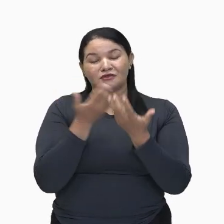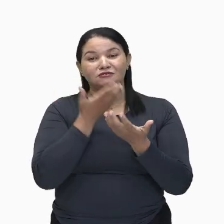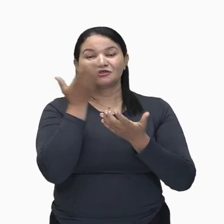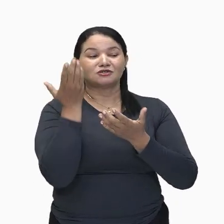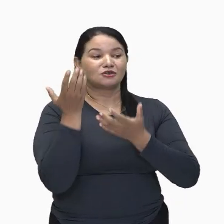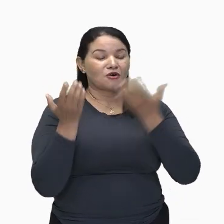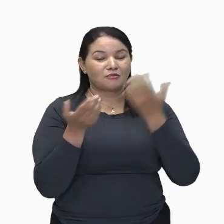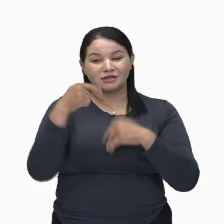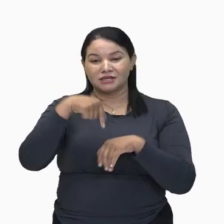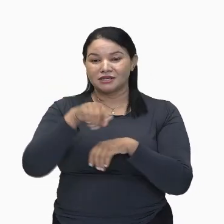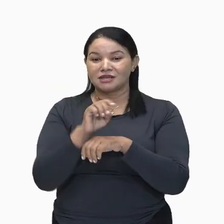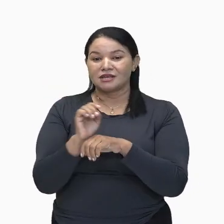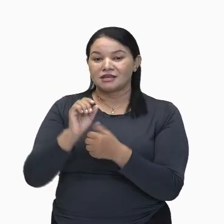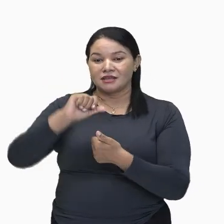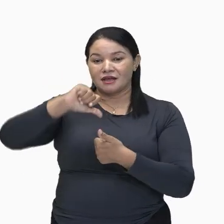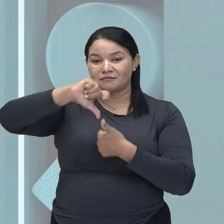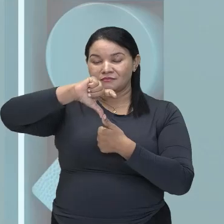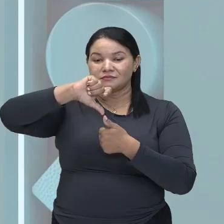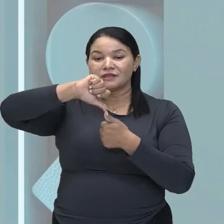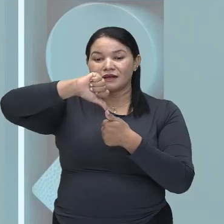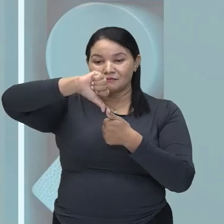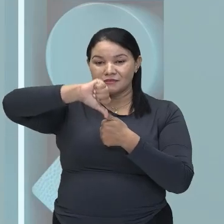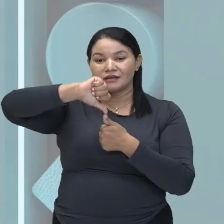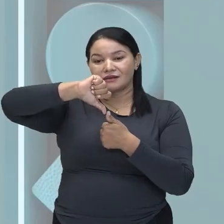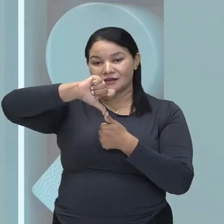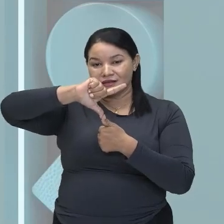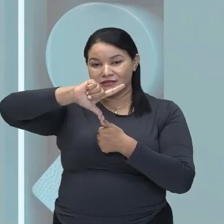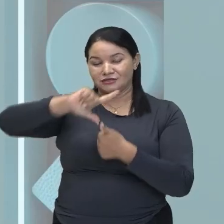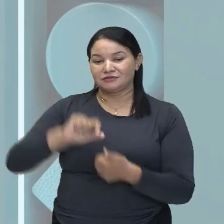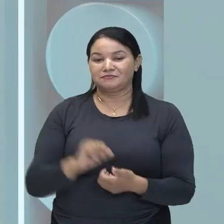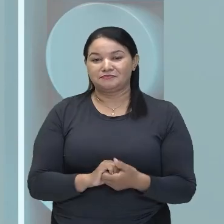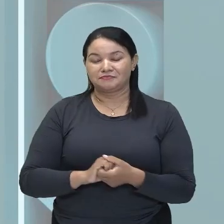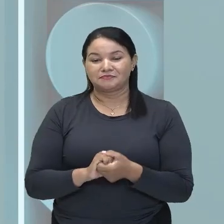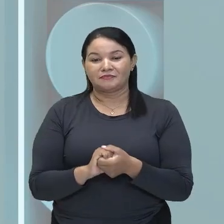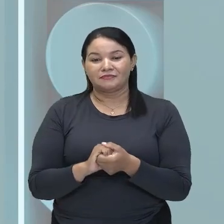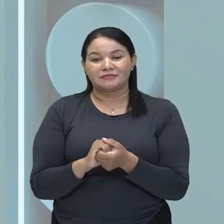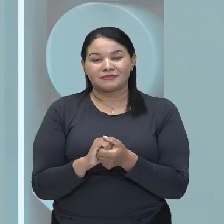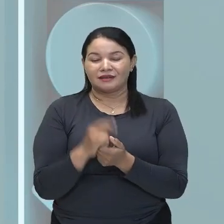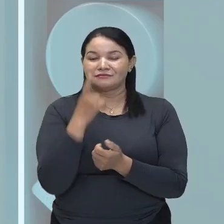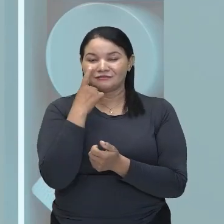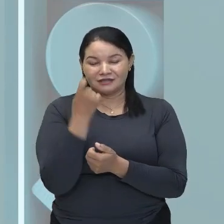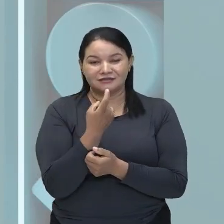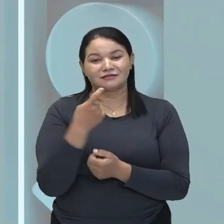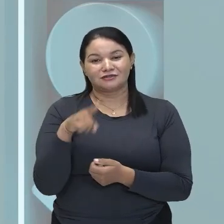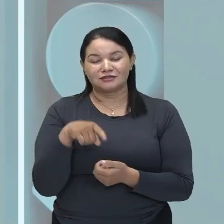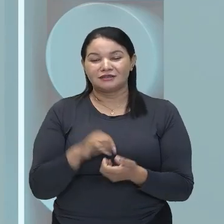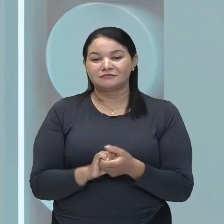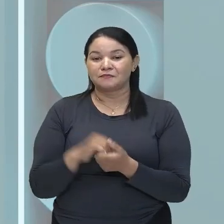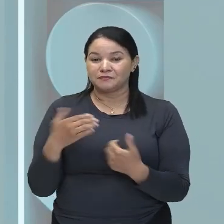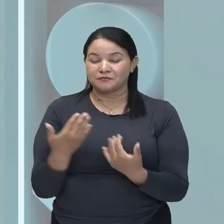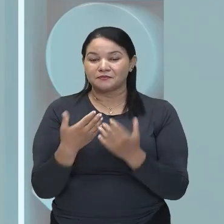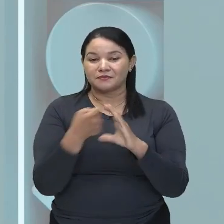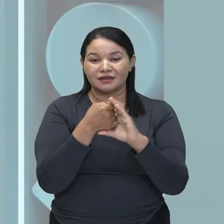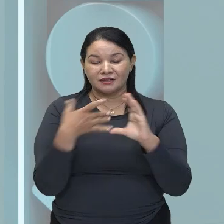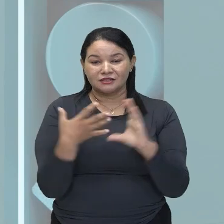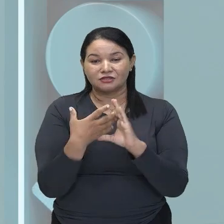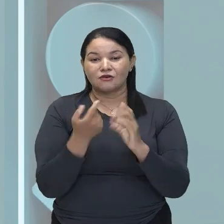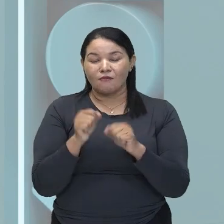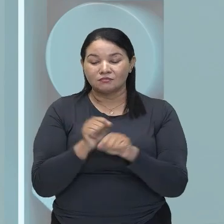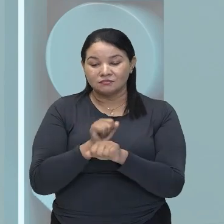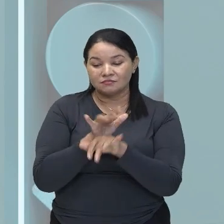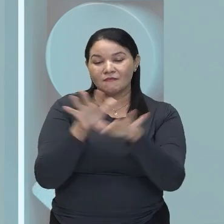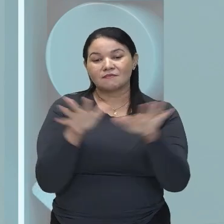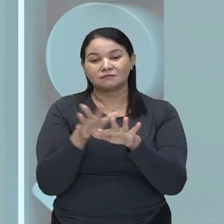América Latina. Olha só que interessante! Então, caracterizado pela divulgação